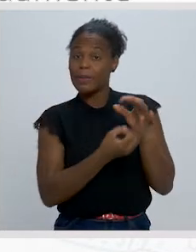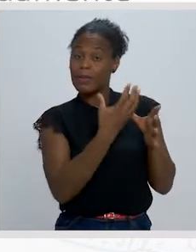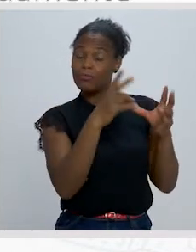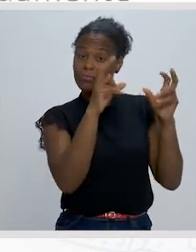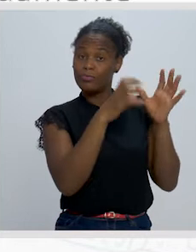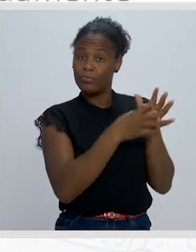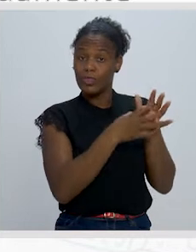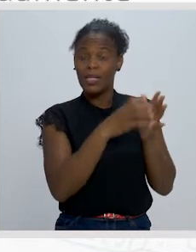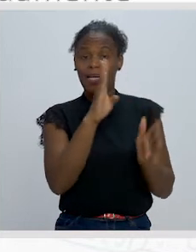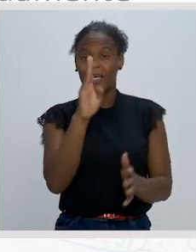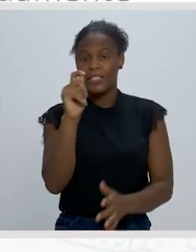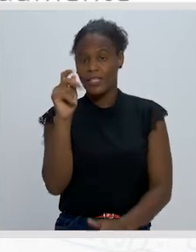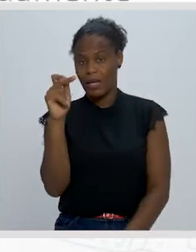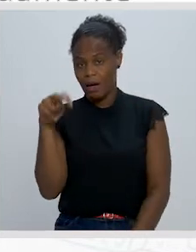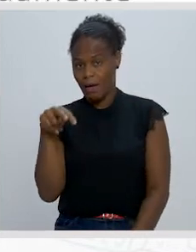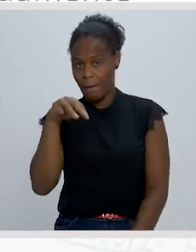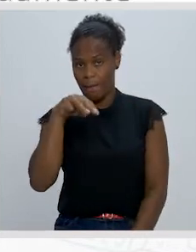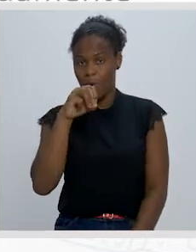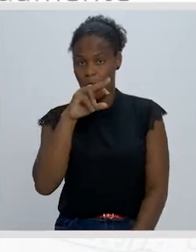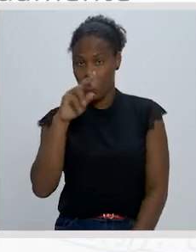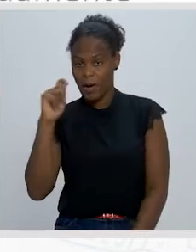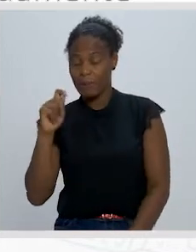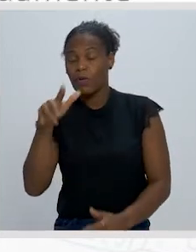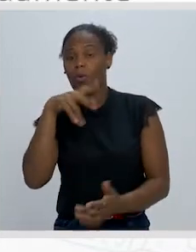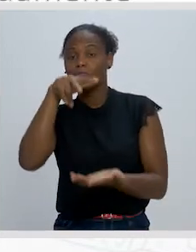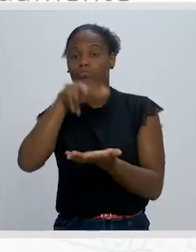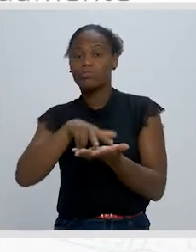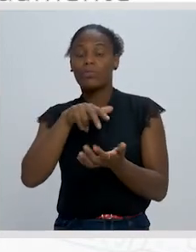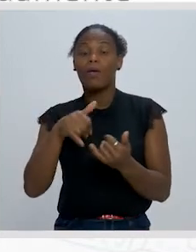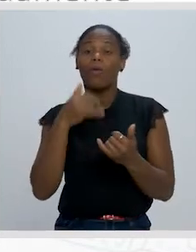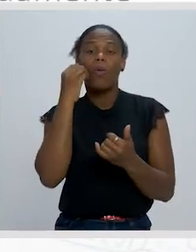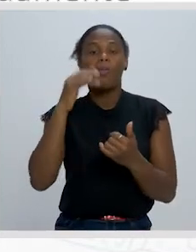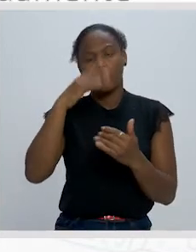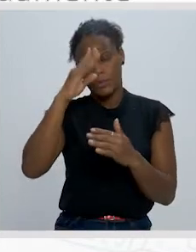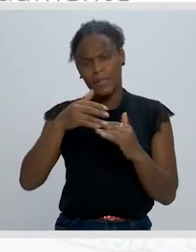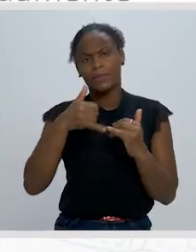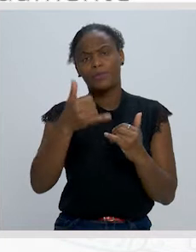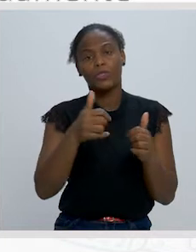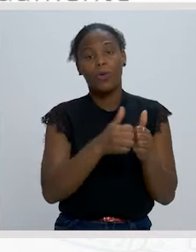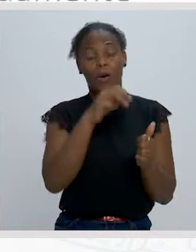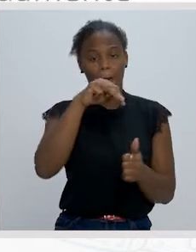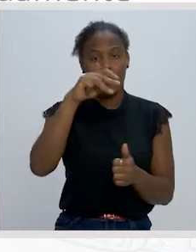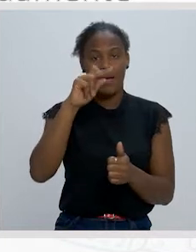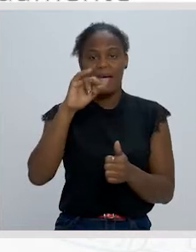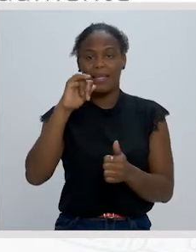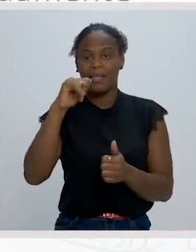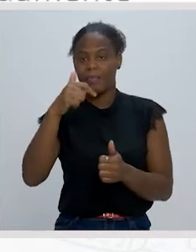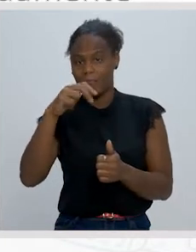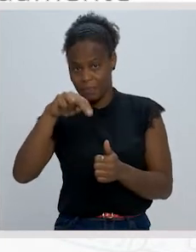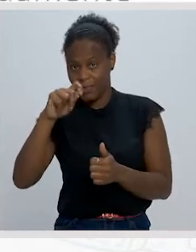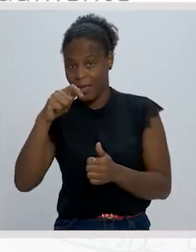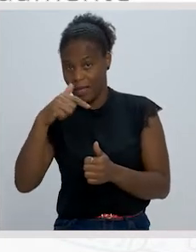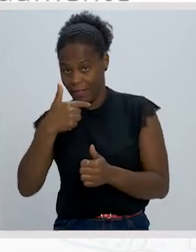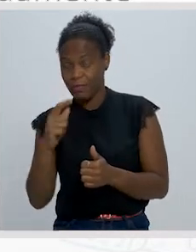de Jean Morier, onde o publica, como acontecerá depois com Marinette, em Le Figaro.